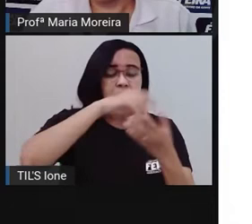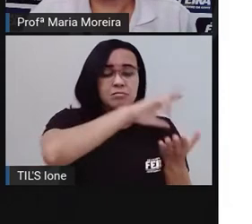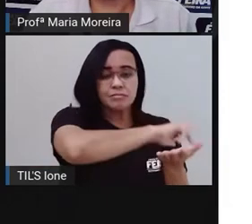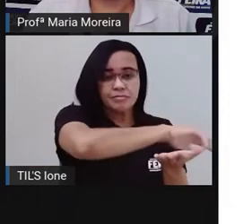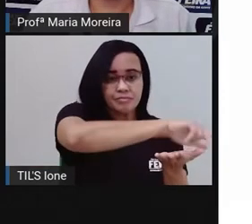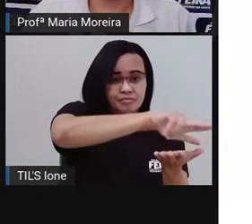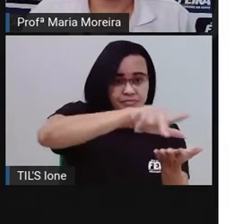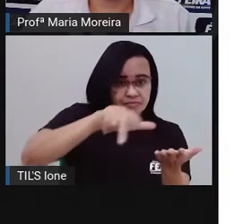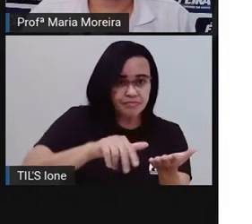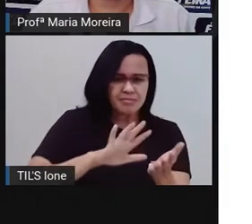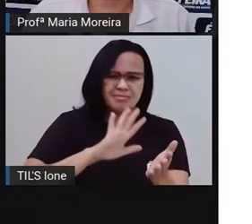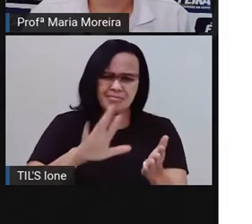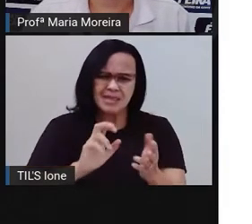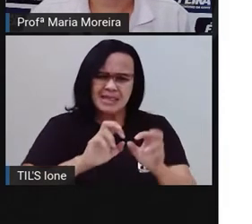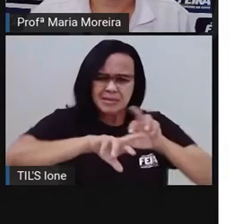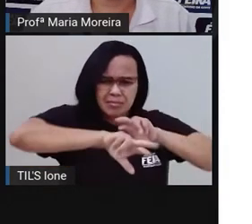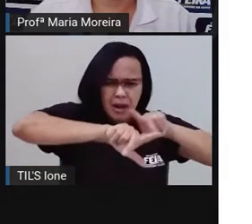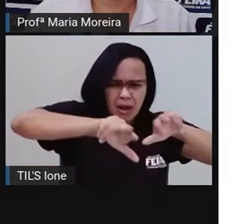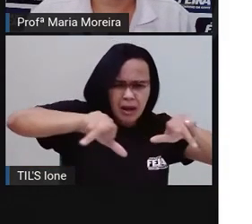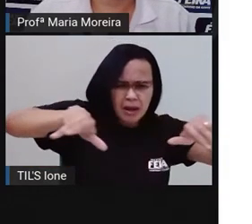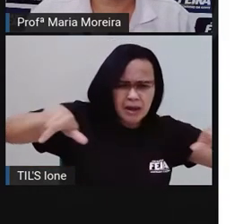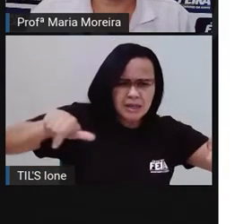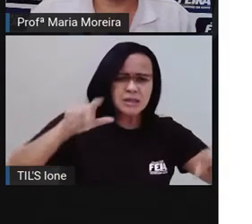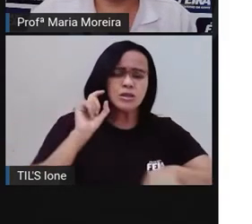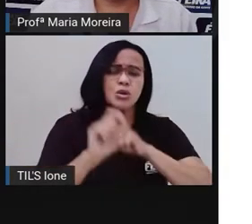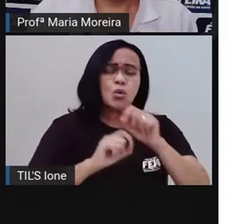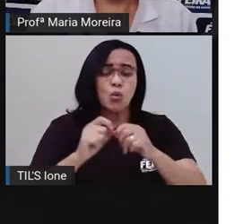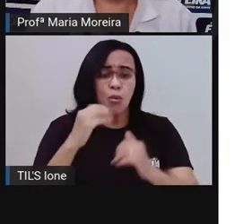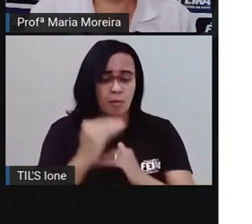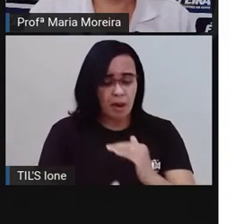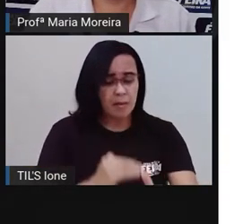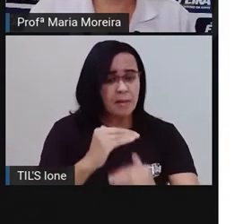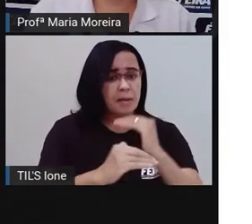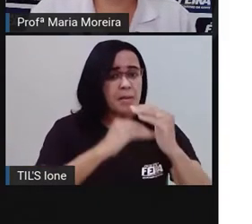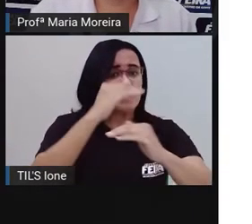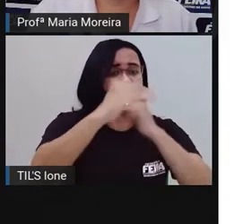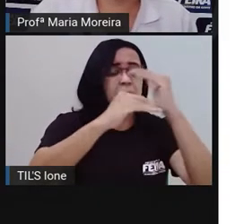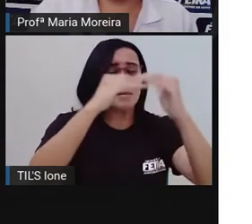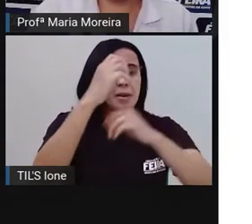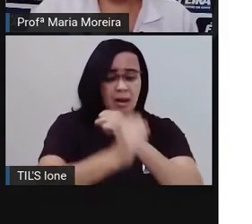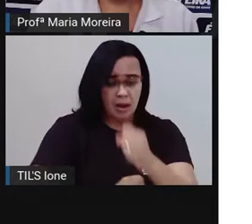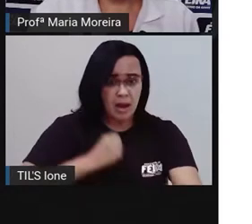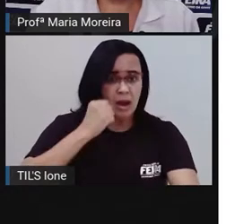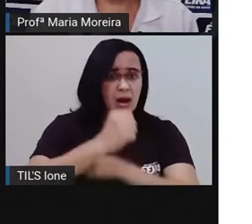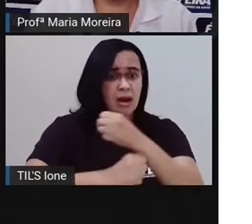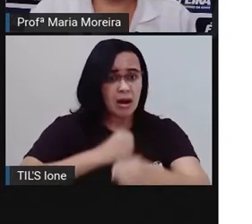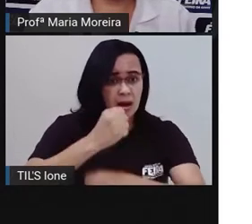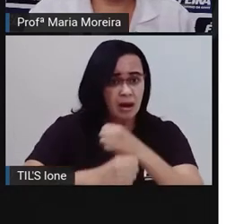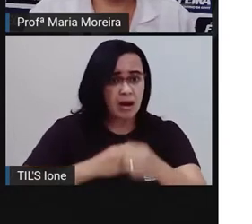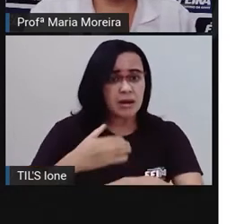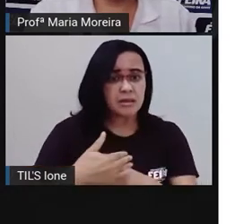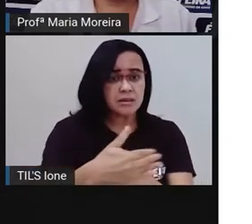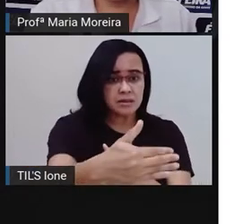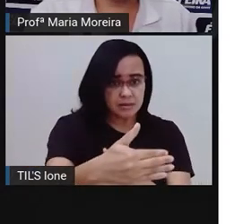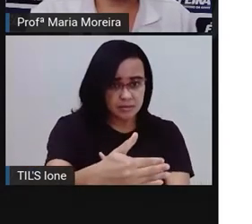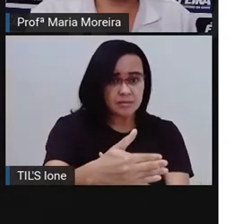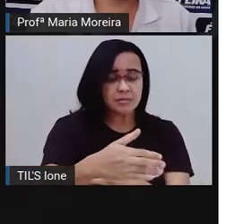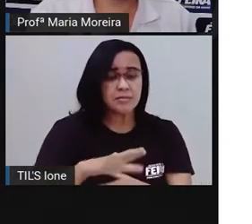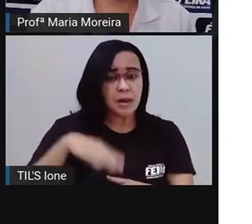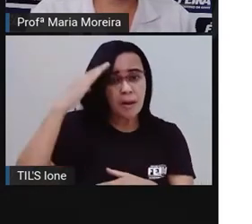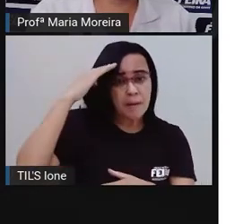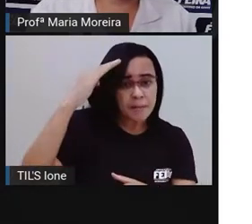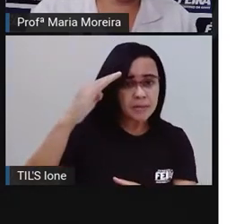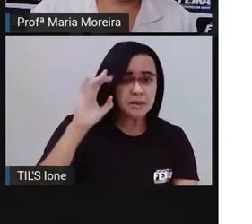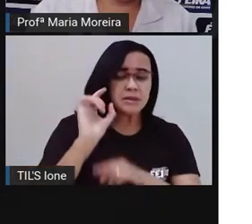né? E essa diversidade, ela foi acontecendo ao longo de anos. E como o principal fator, os novos imigrantes de todas as